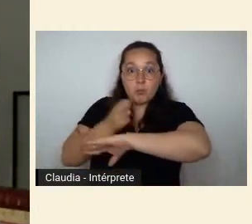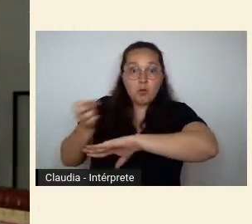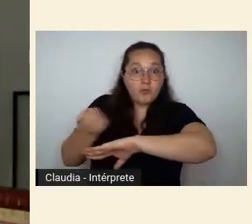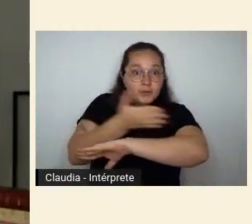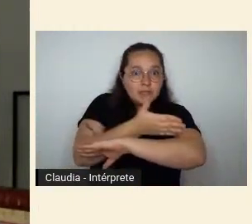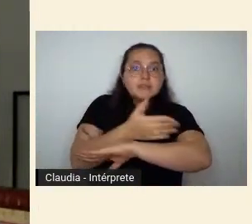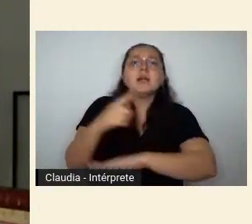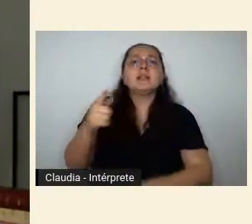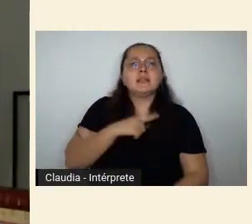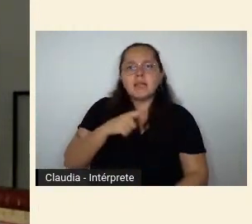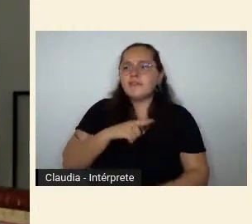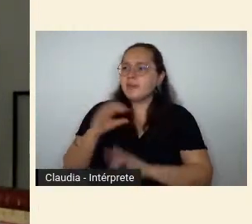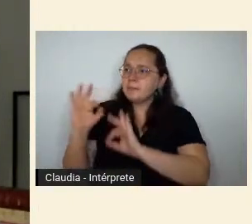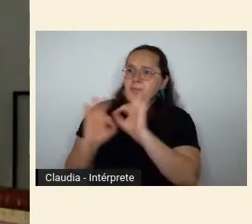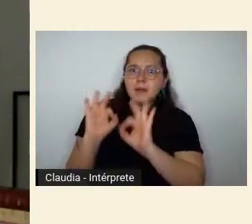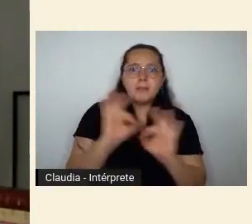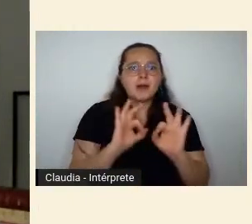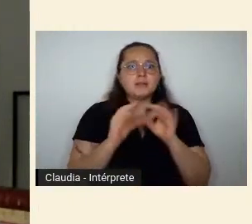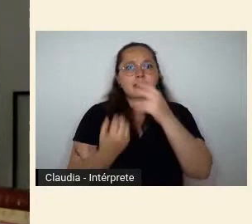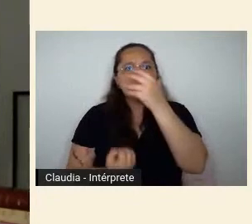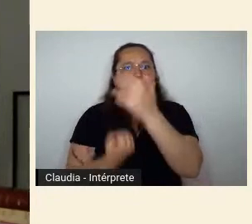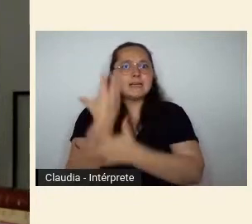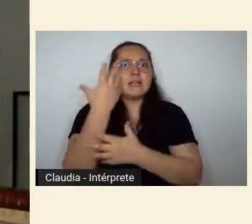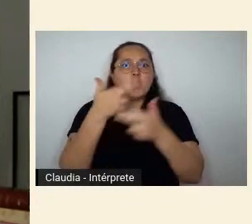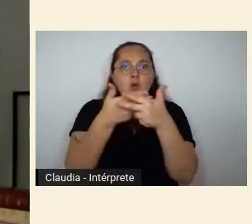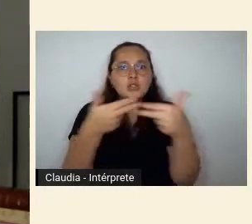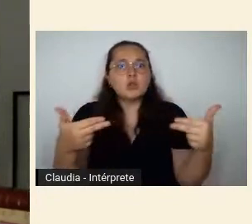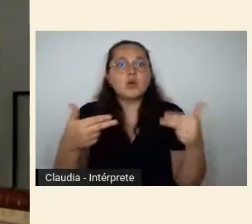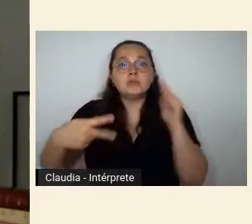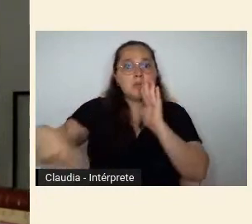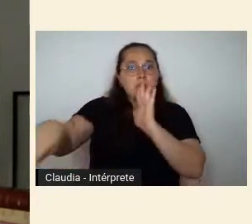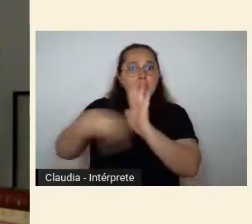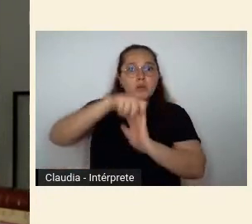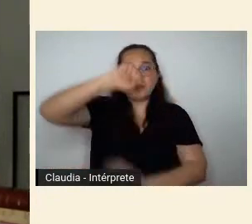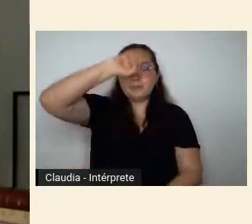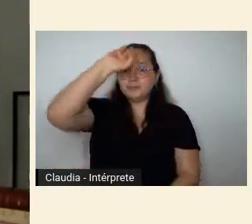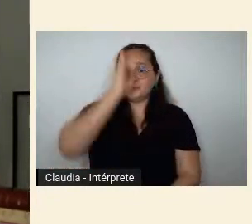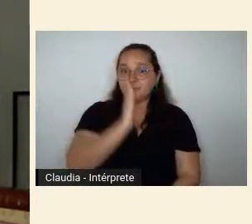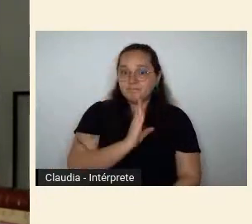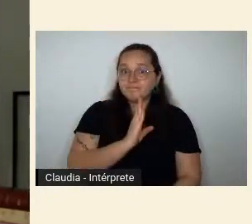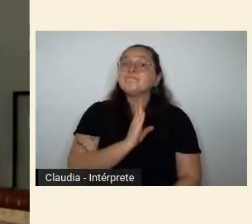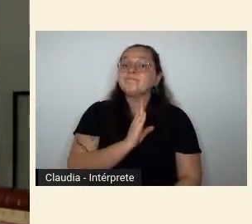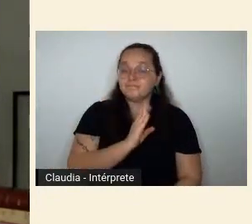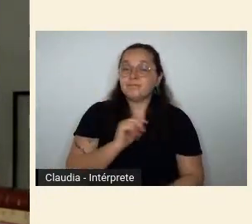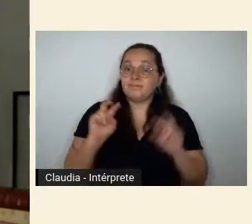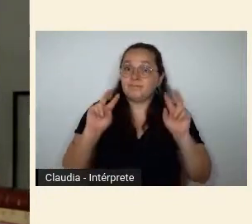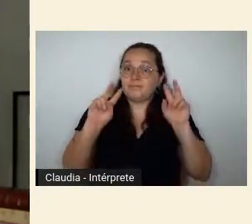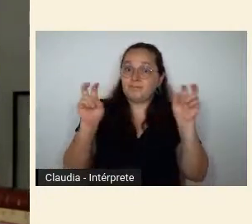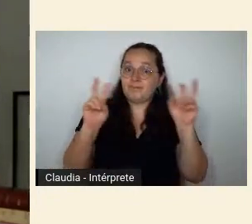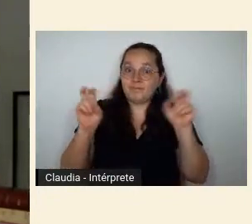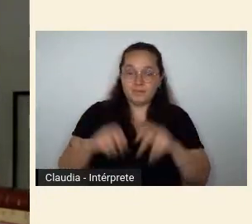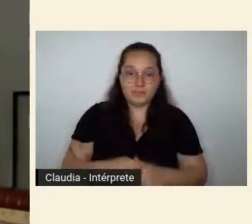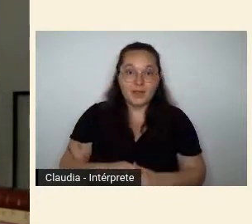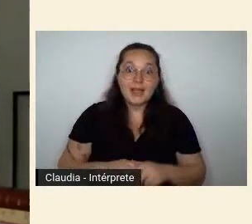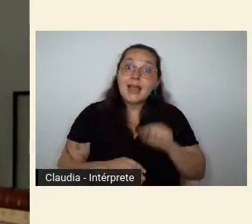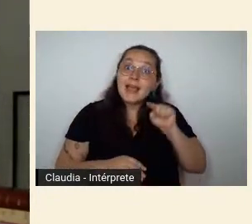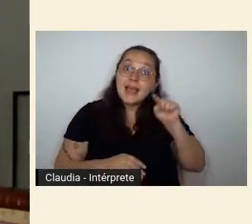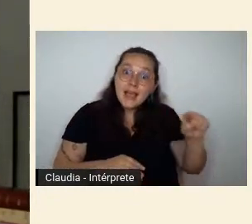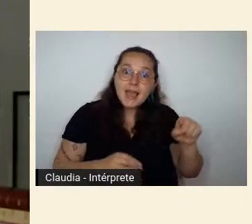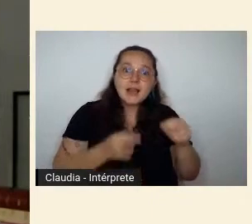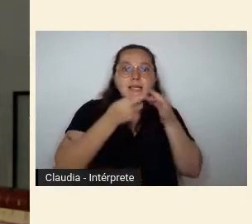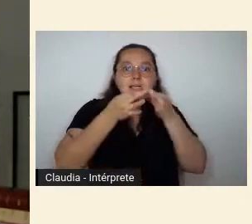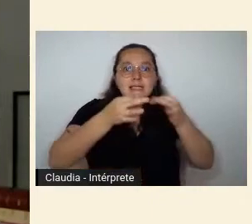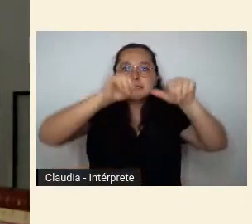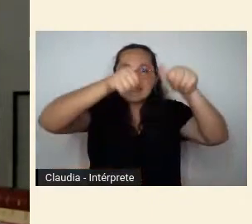muitas partes o criador de um estado de espírito nacional fecha aspas o crítico e poeta acreditava que o movimento